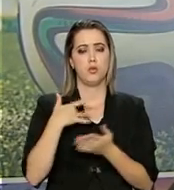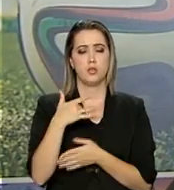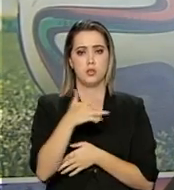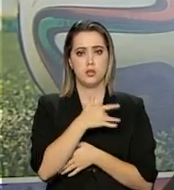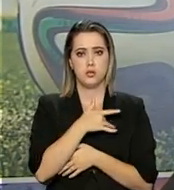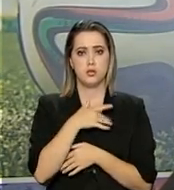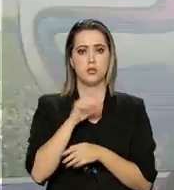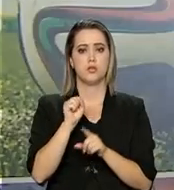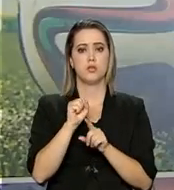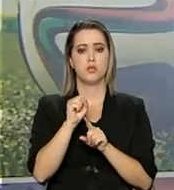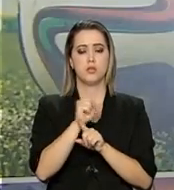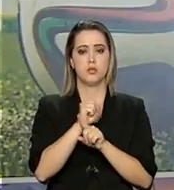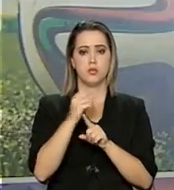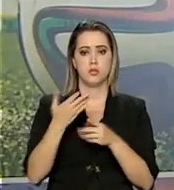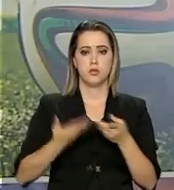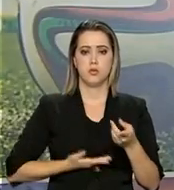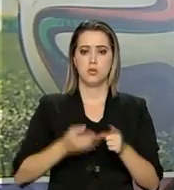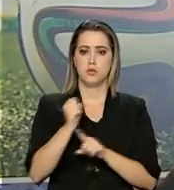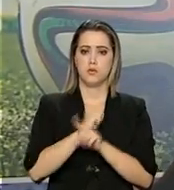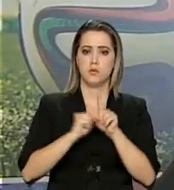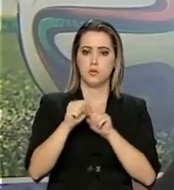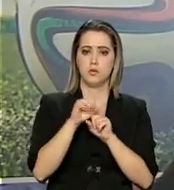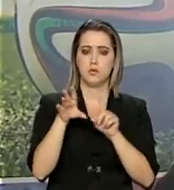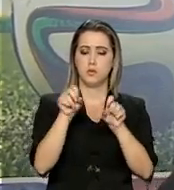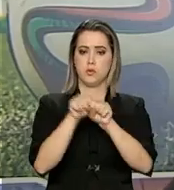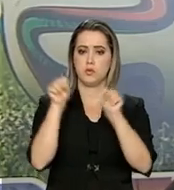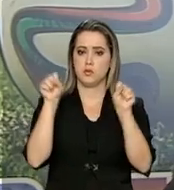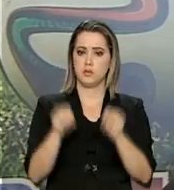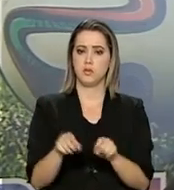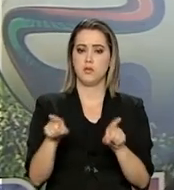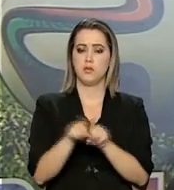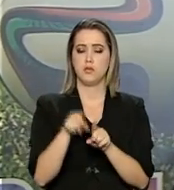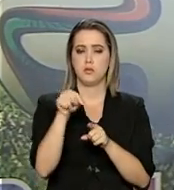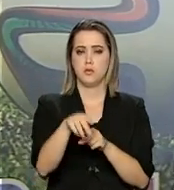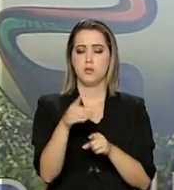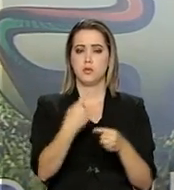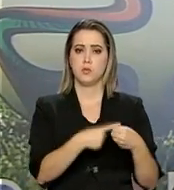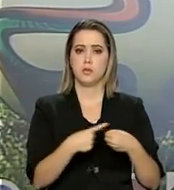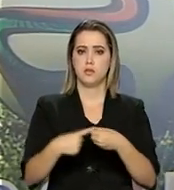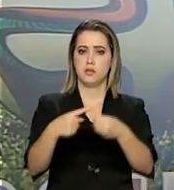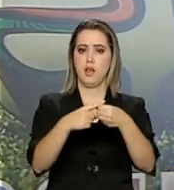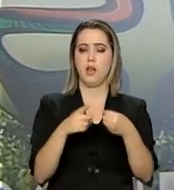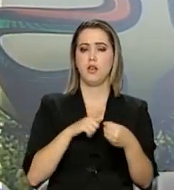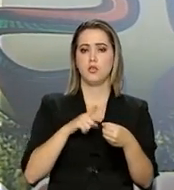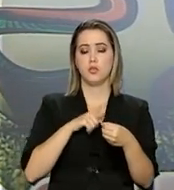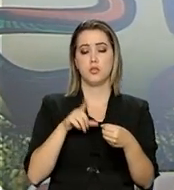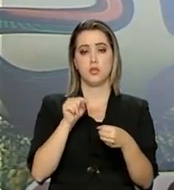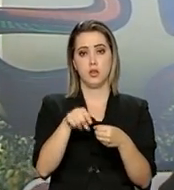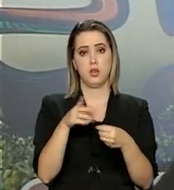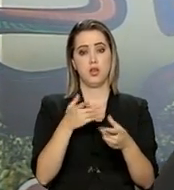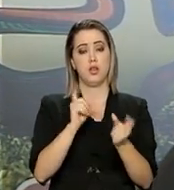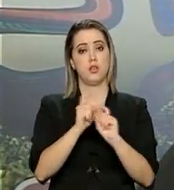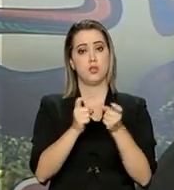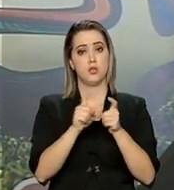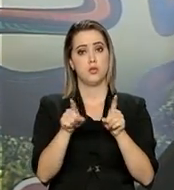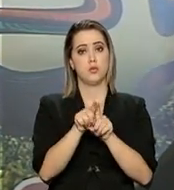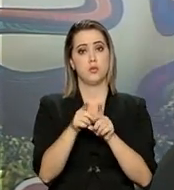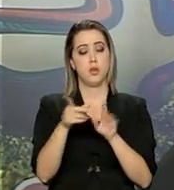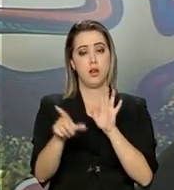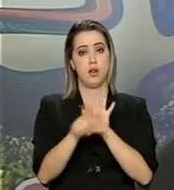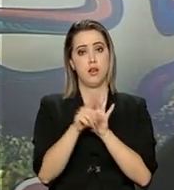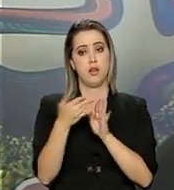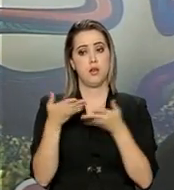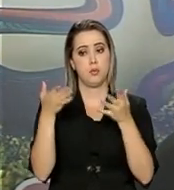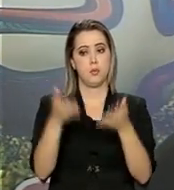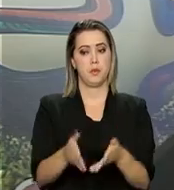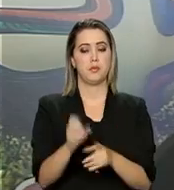e na assistência social. Que esse sistema faz com que estados e municípios tenham instrumentos tanto de gestão quanto de legislação e